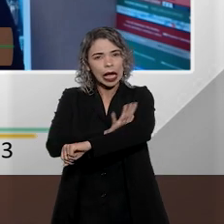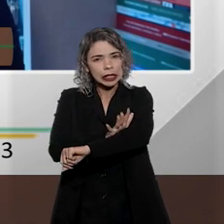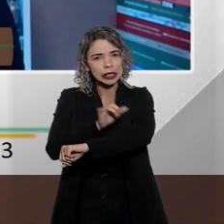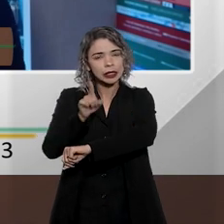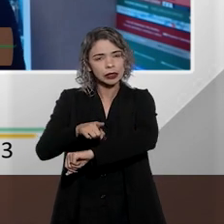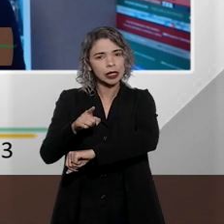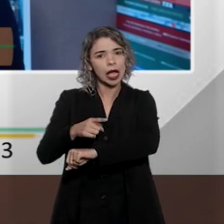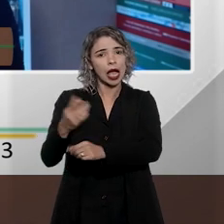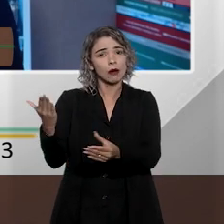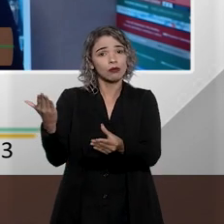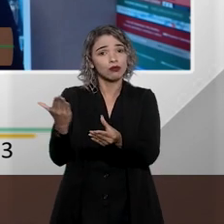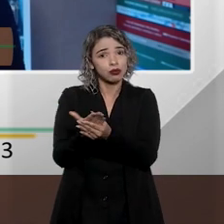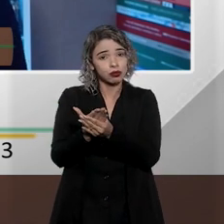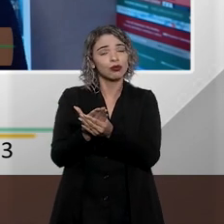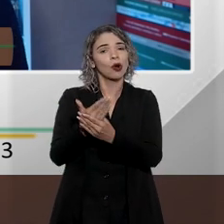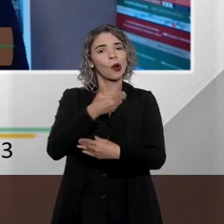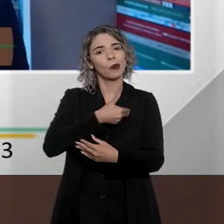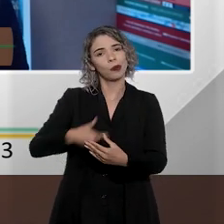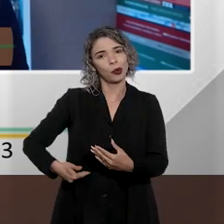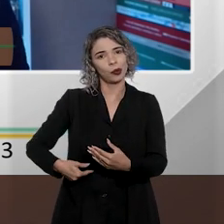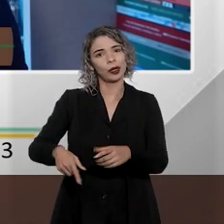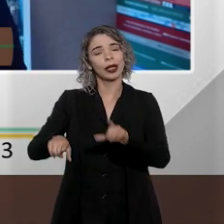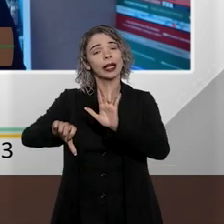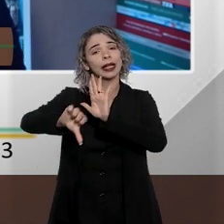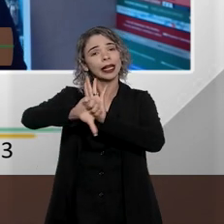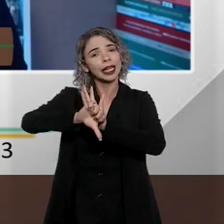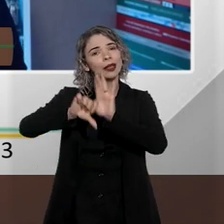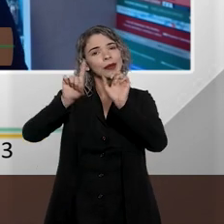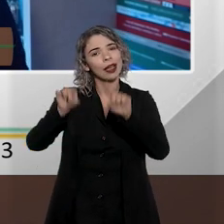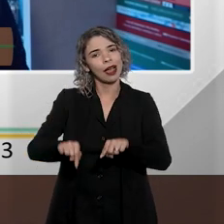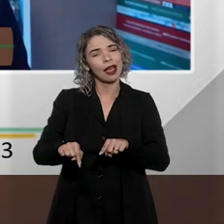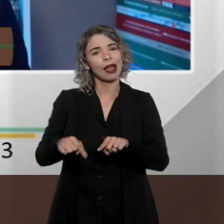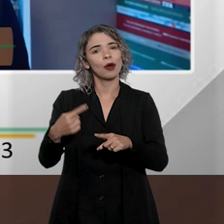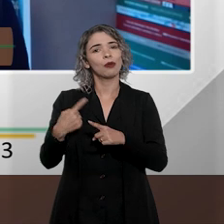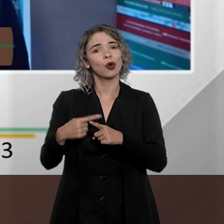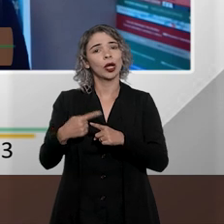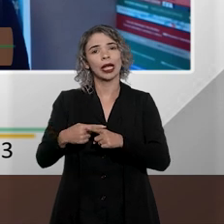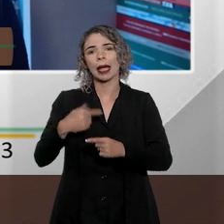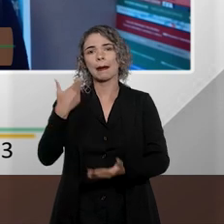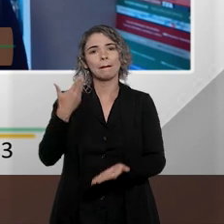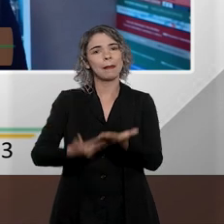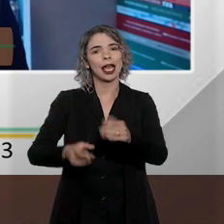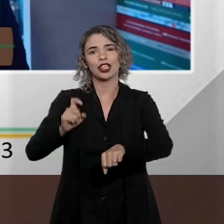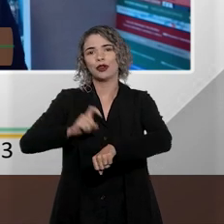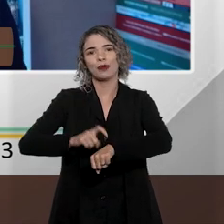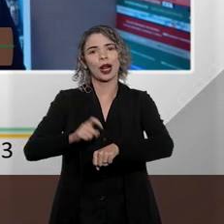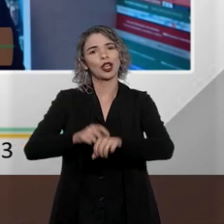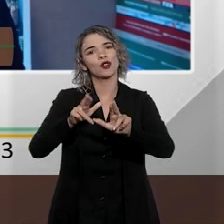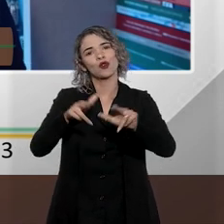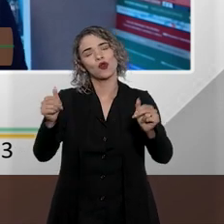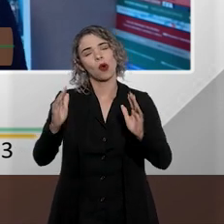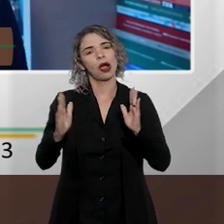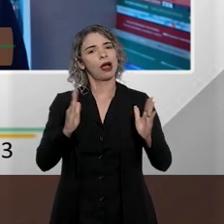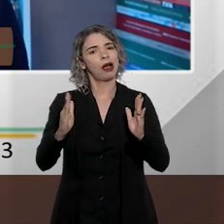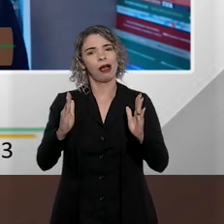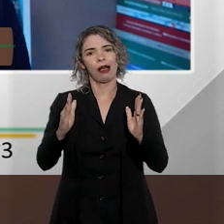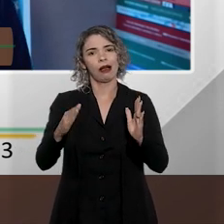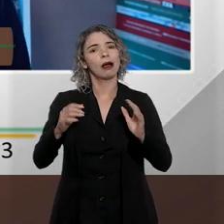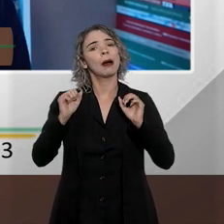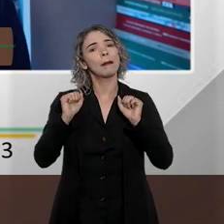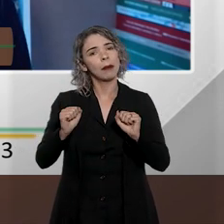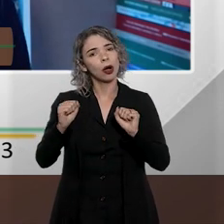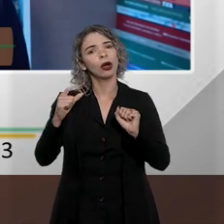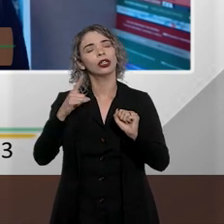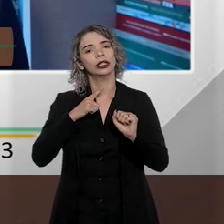um crime de ação pública incondicionada, e um crime em que a imprescritibilidade, por decorrência, inclusive, de expressa